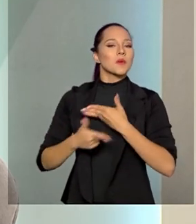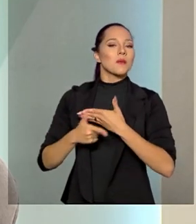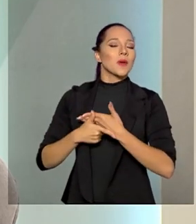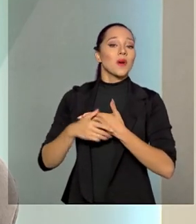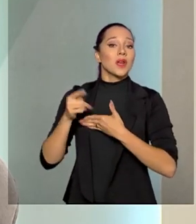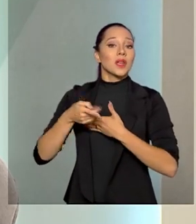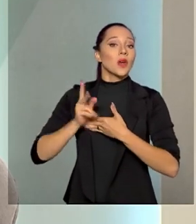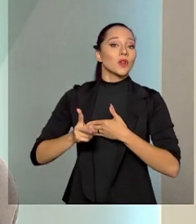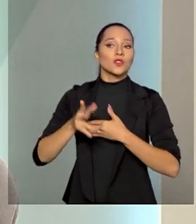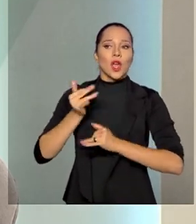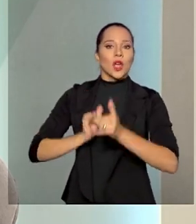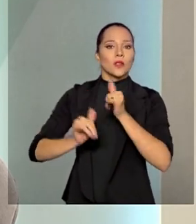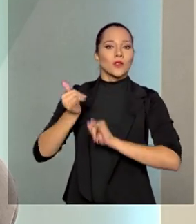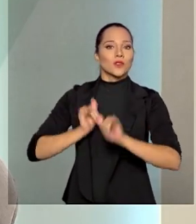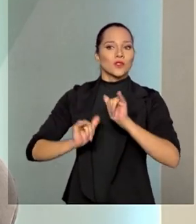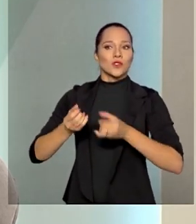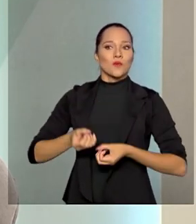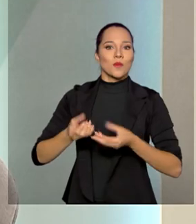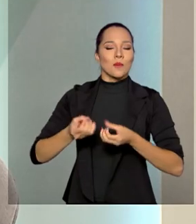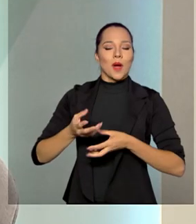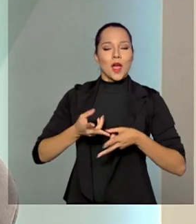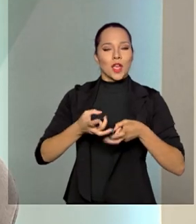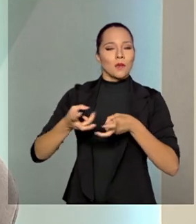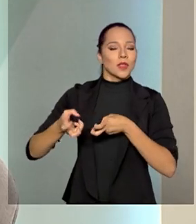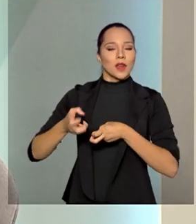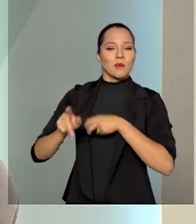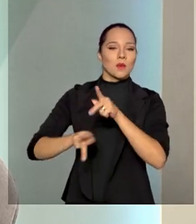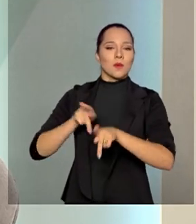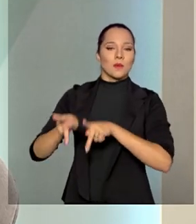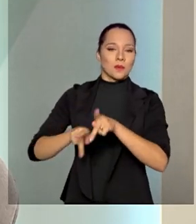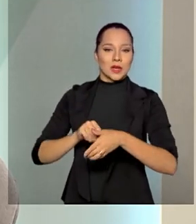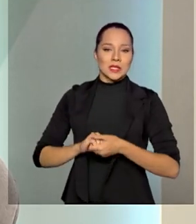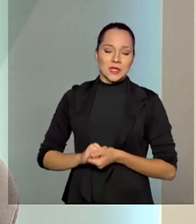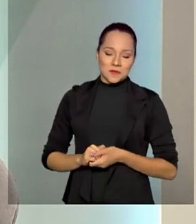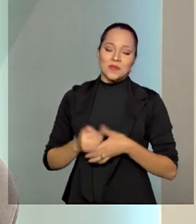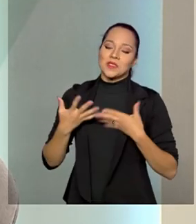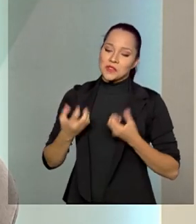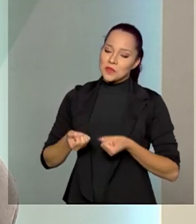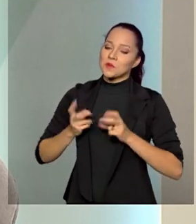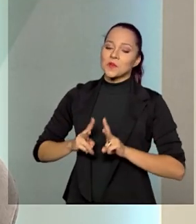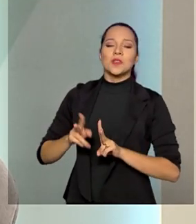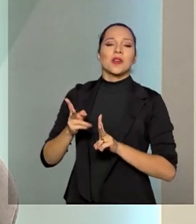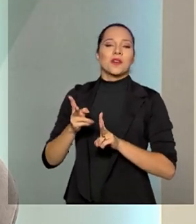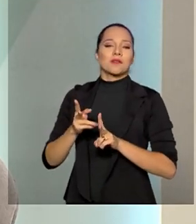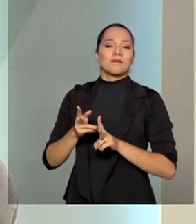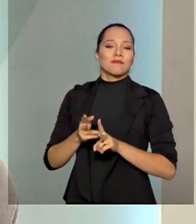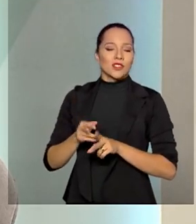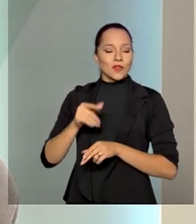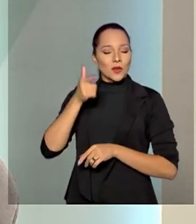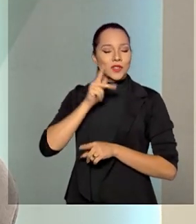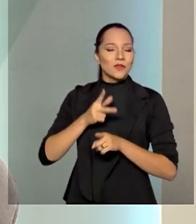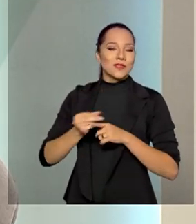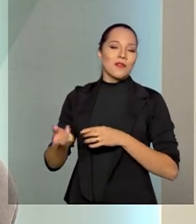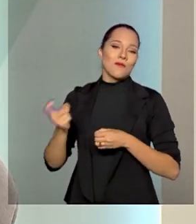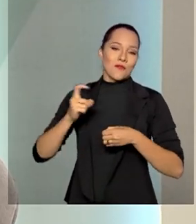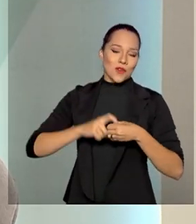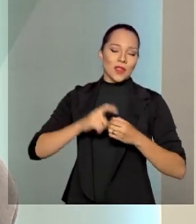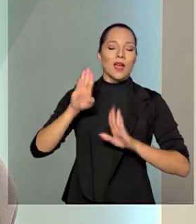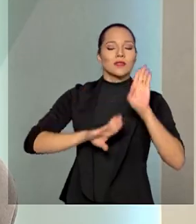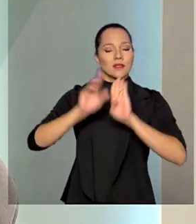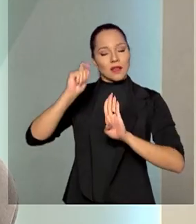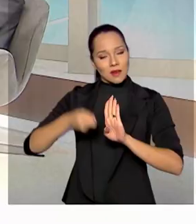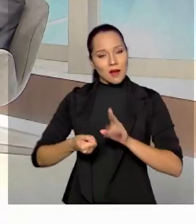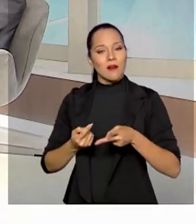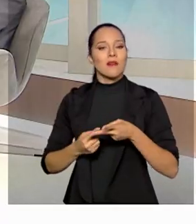fornecer energia e minerais à população. E vamos passar por isso e vamos voltar aos leilões,